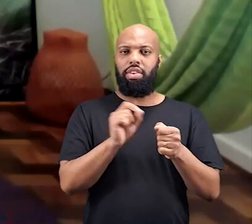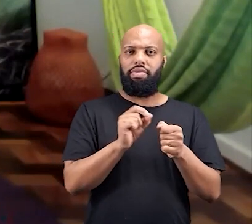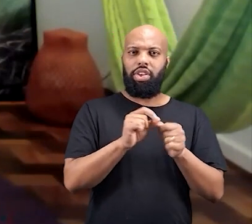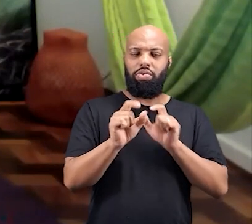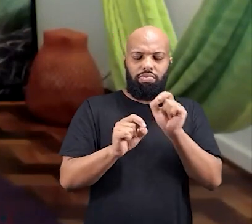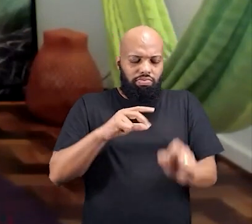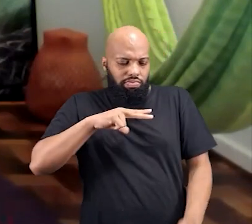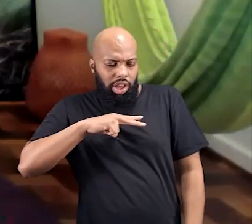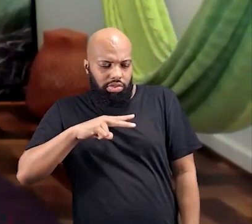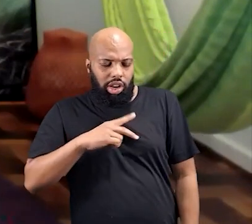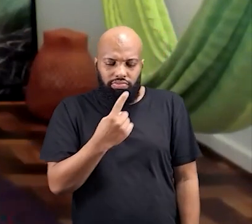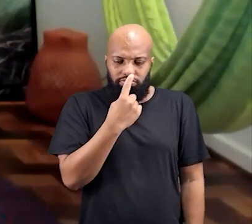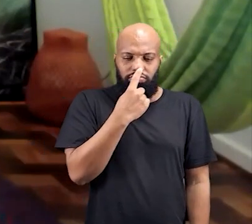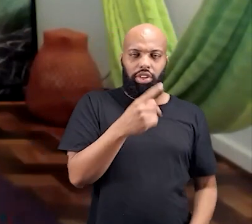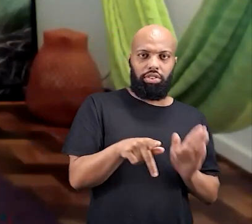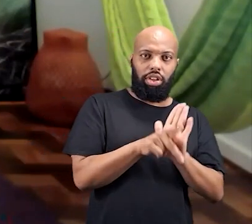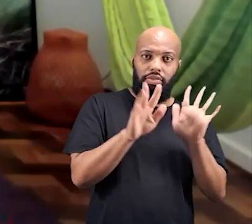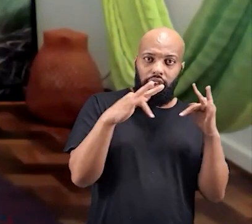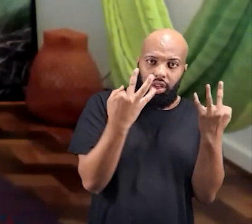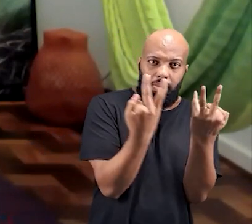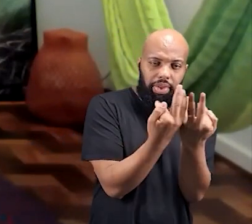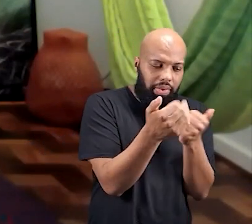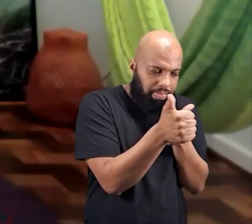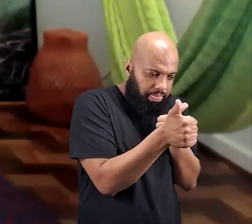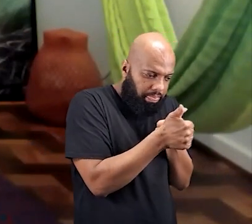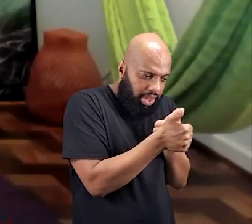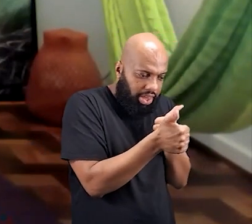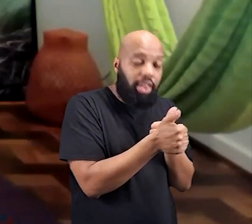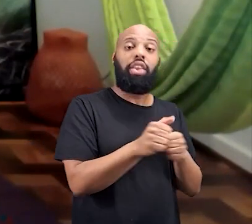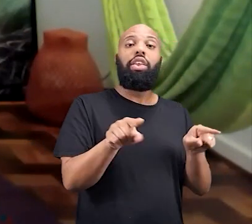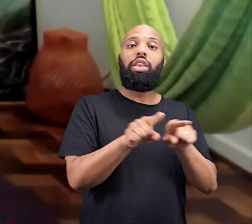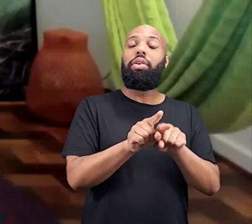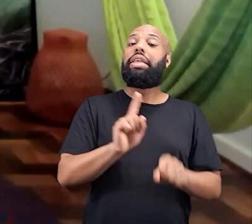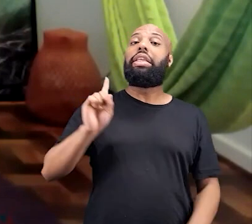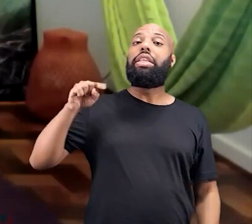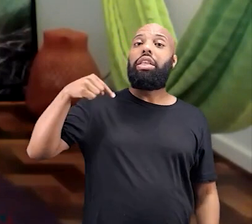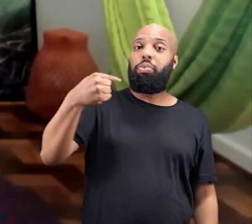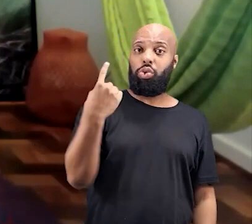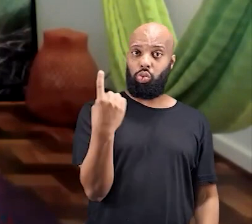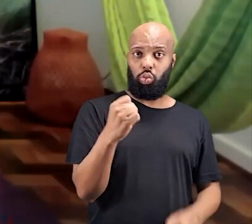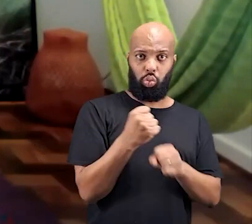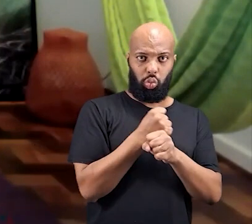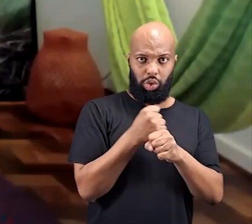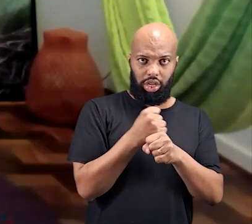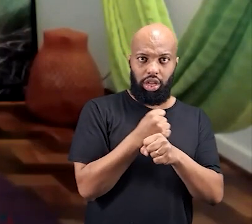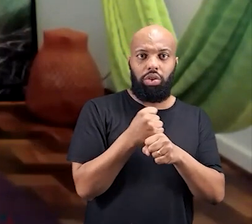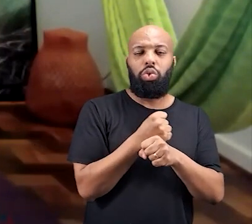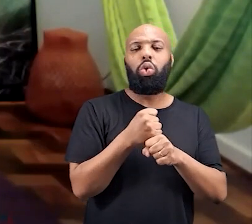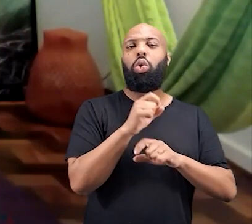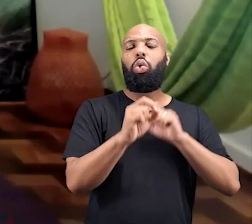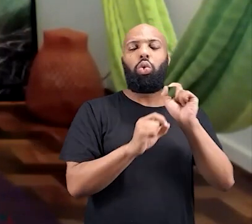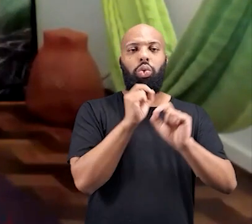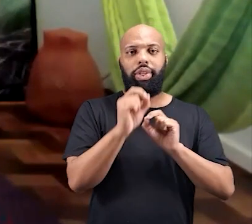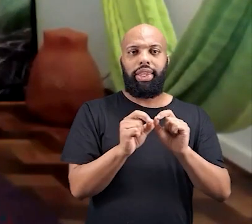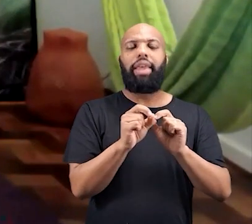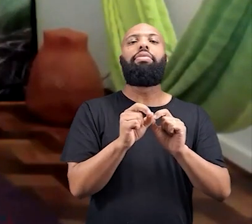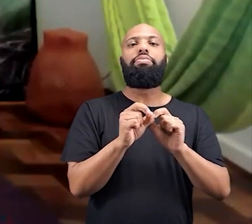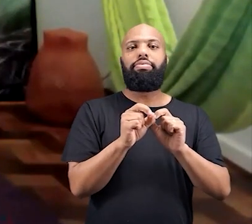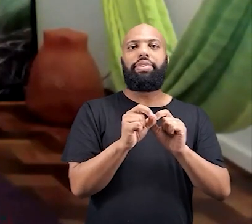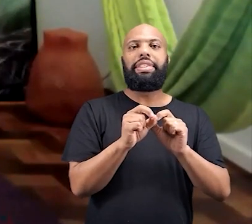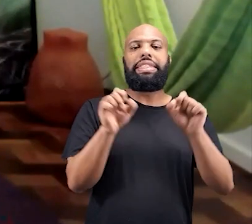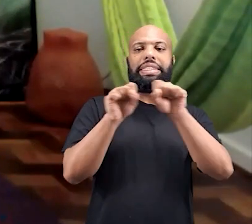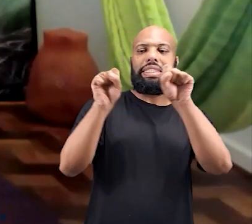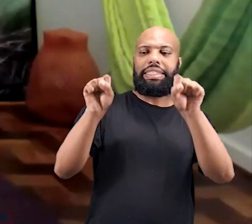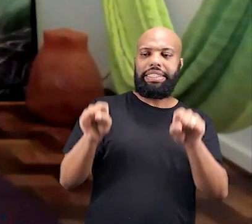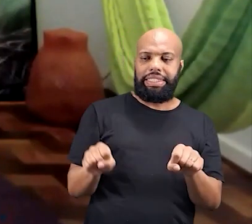que é realizado mais intimamente, pelos familiares mais próximos. E aí, depois de um ano, quando